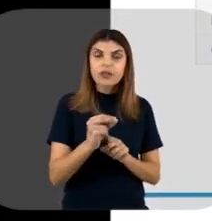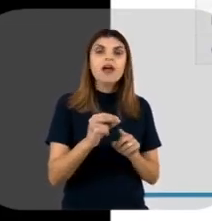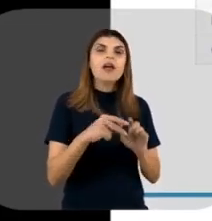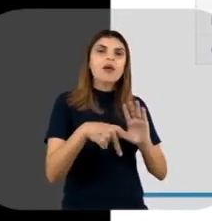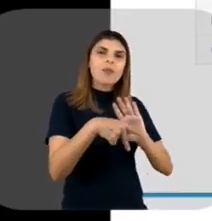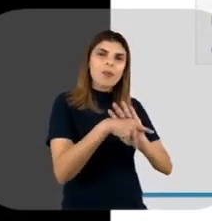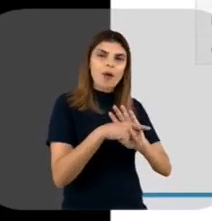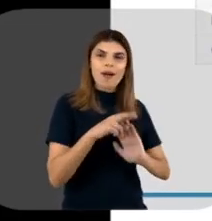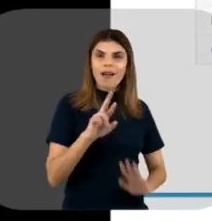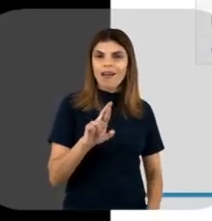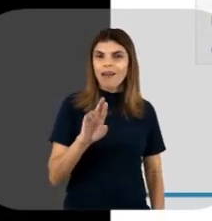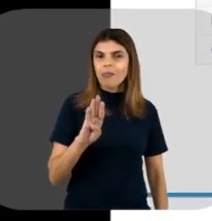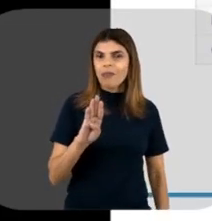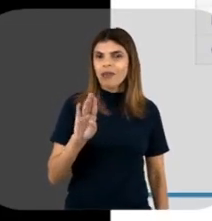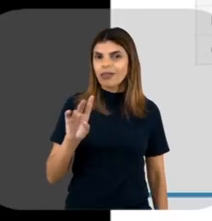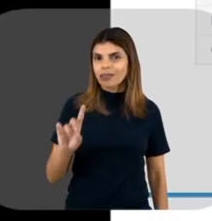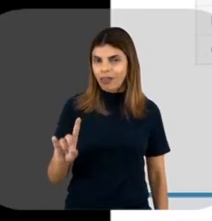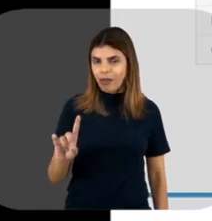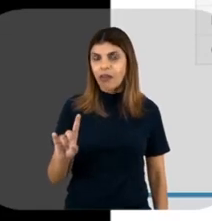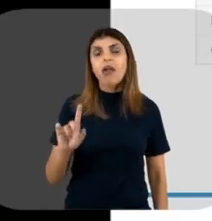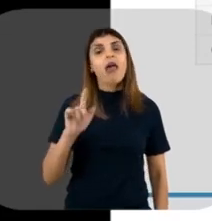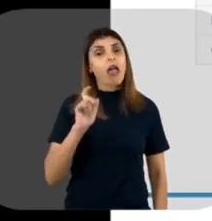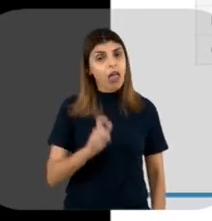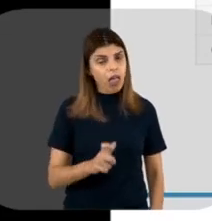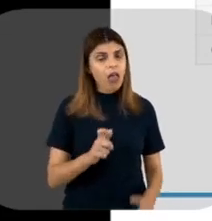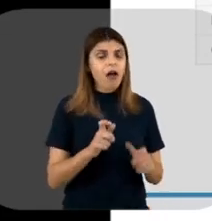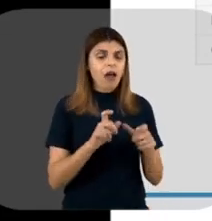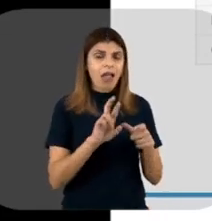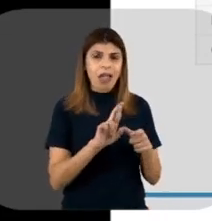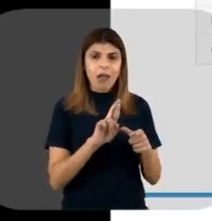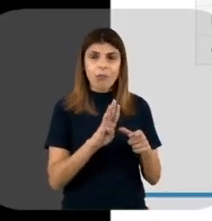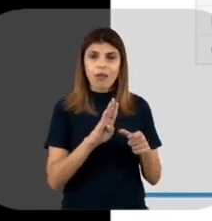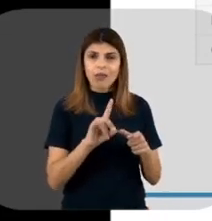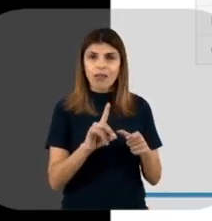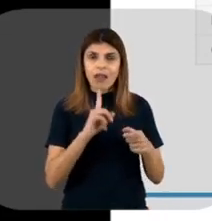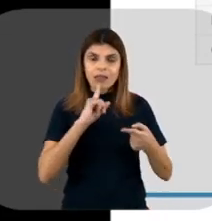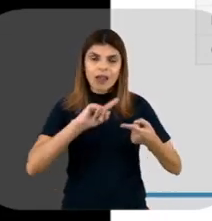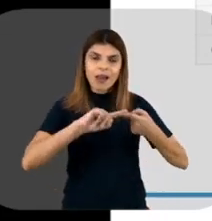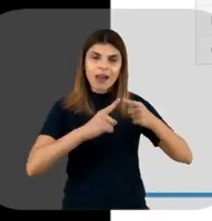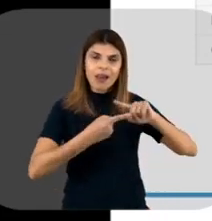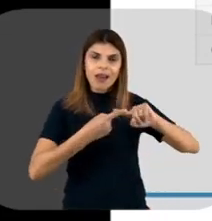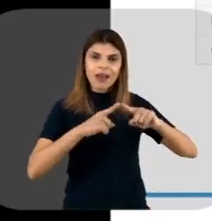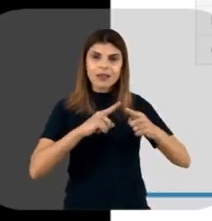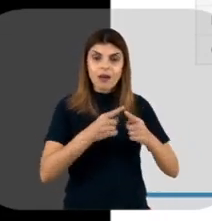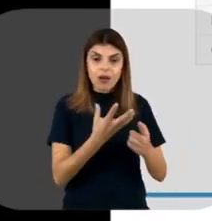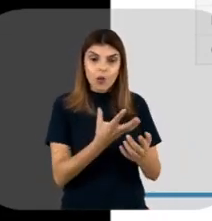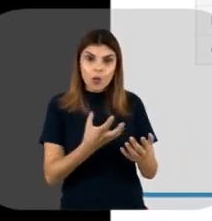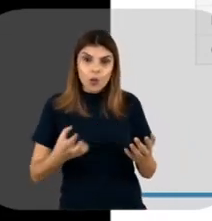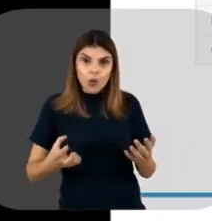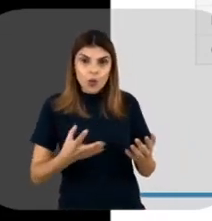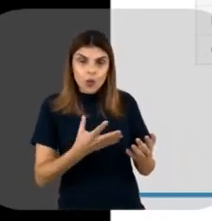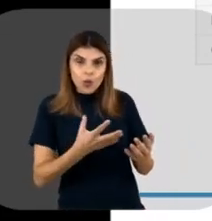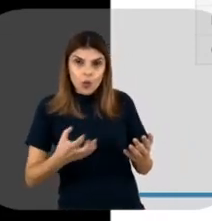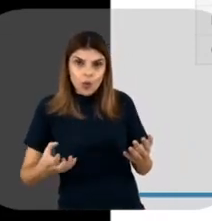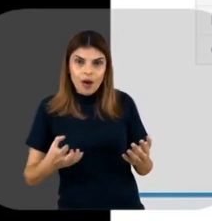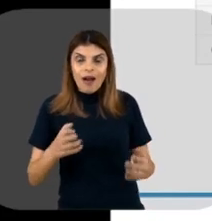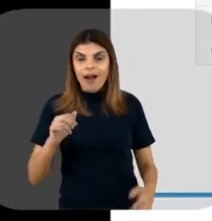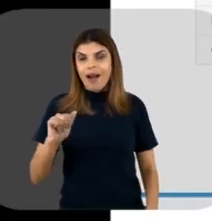a região da RBD. Essa região é a região de ligação ao receptor